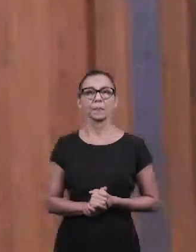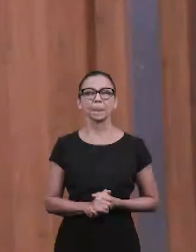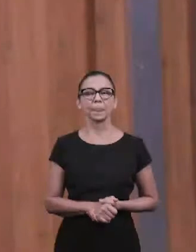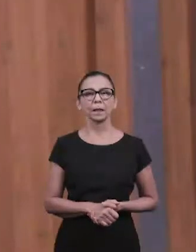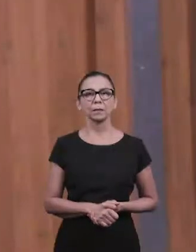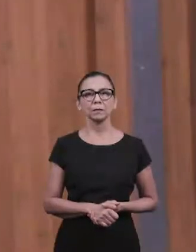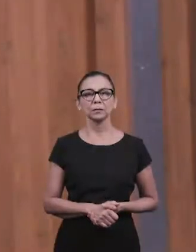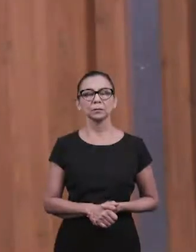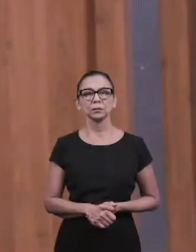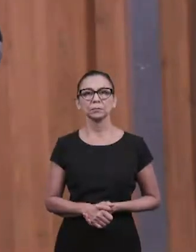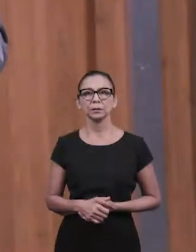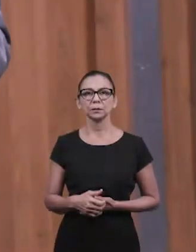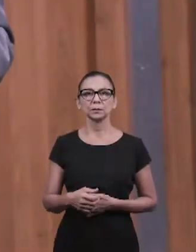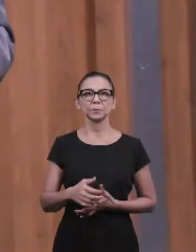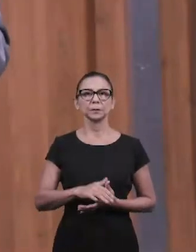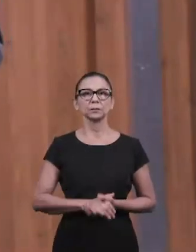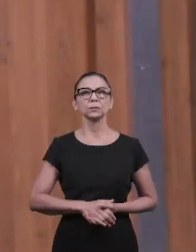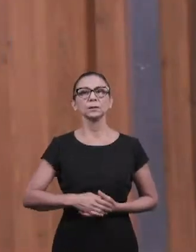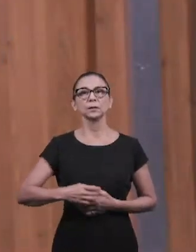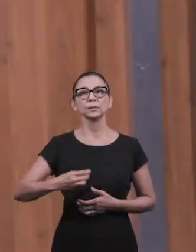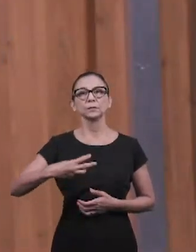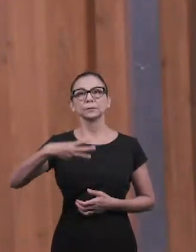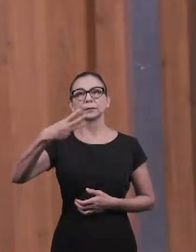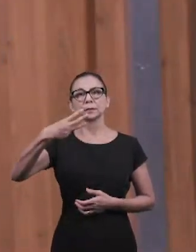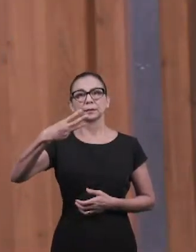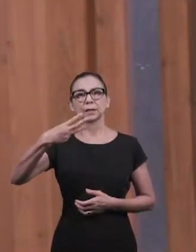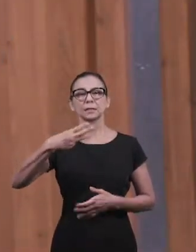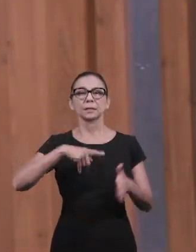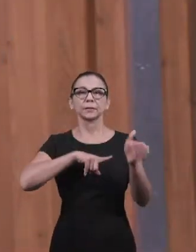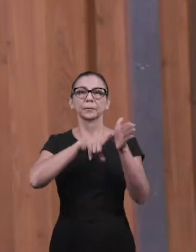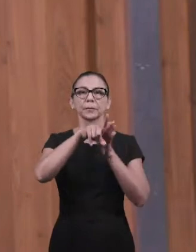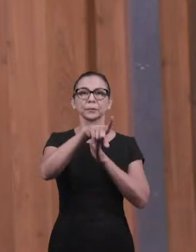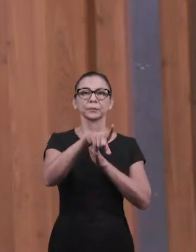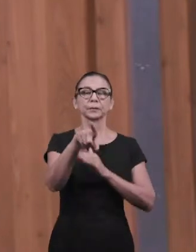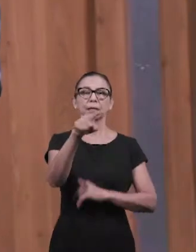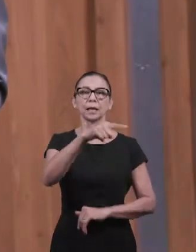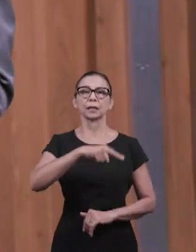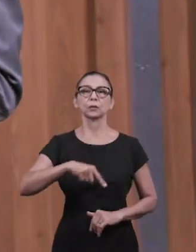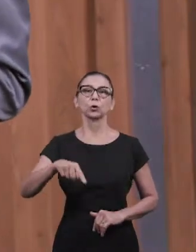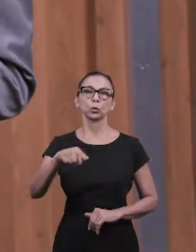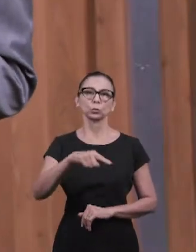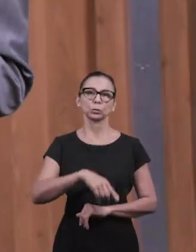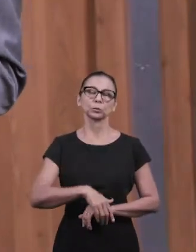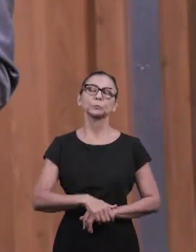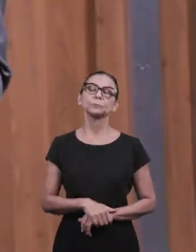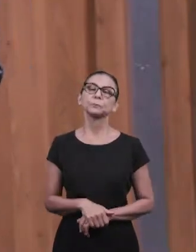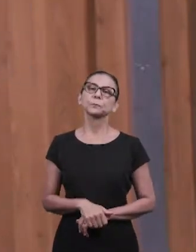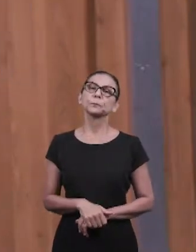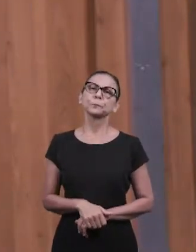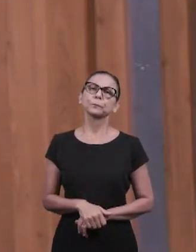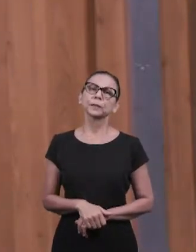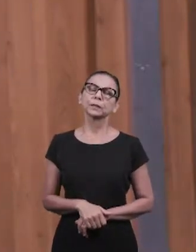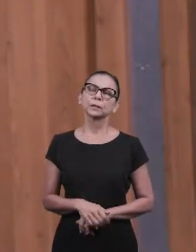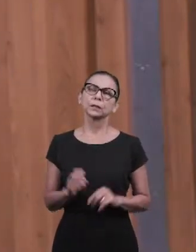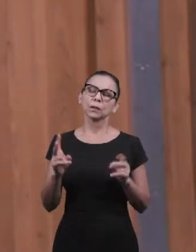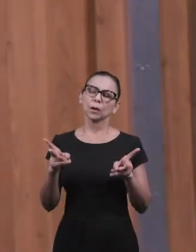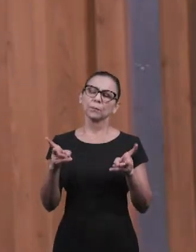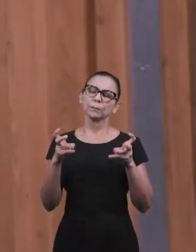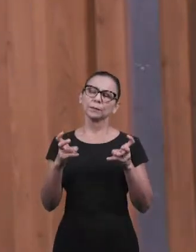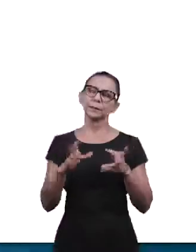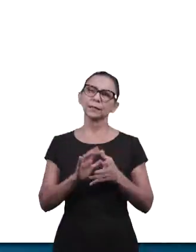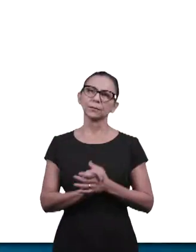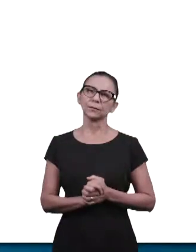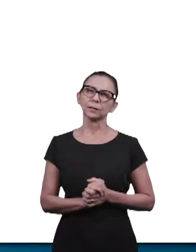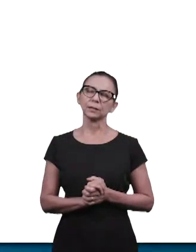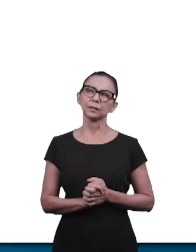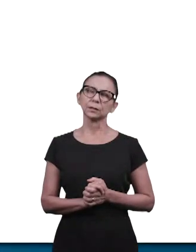da nossa irmã. Glória a Deus. Vamos à terceira pergunta agora. E a nossa terceira pergunta, também destinada a todos, ela diz